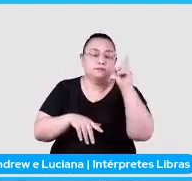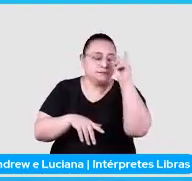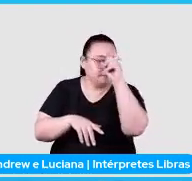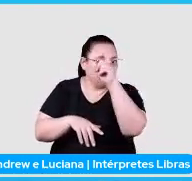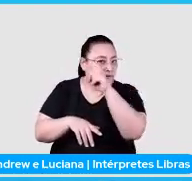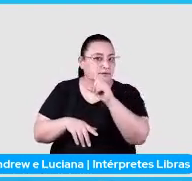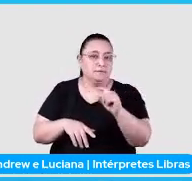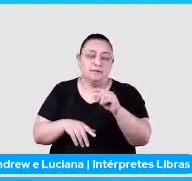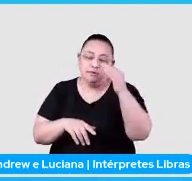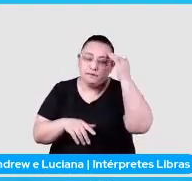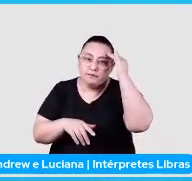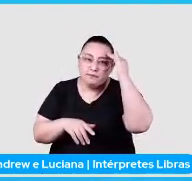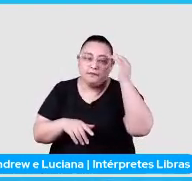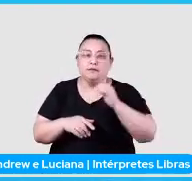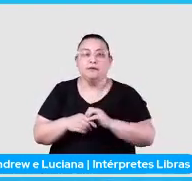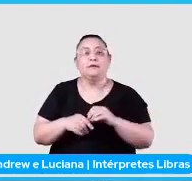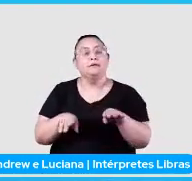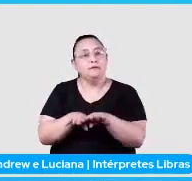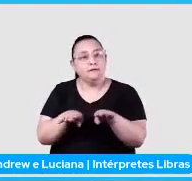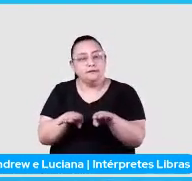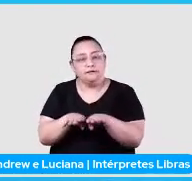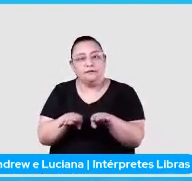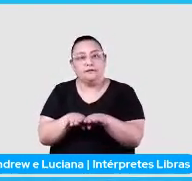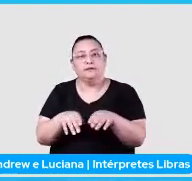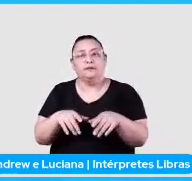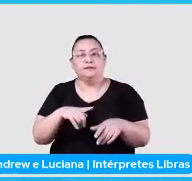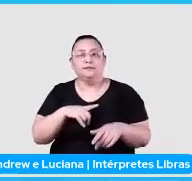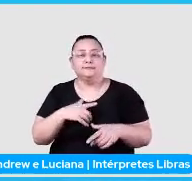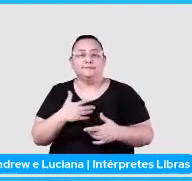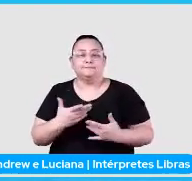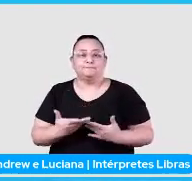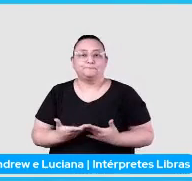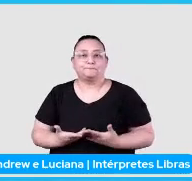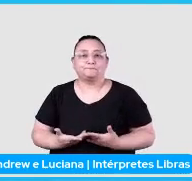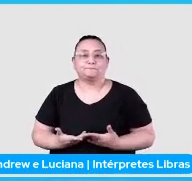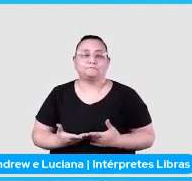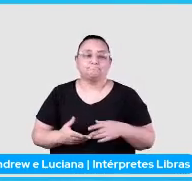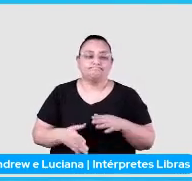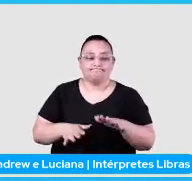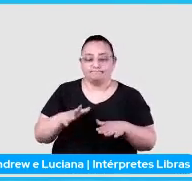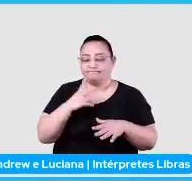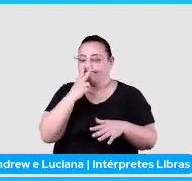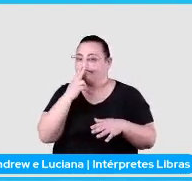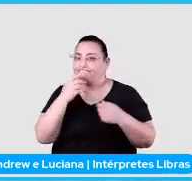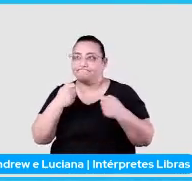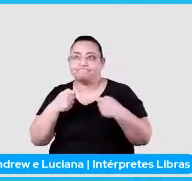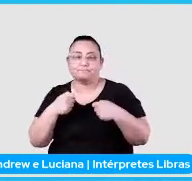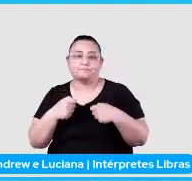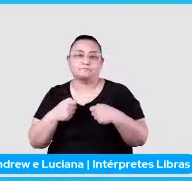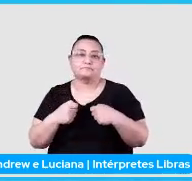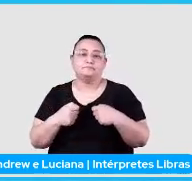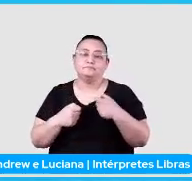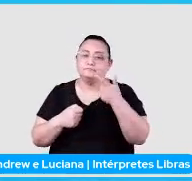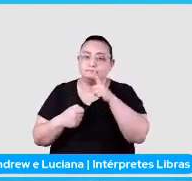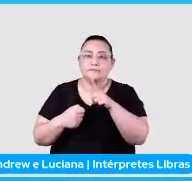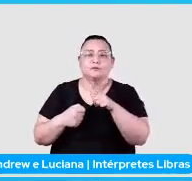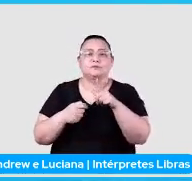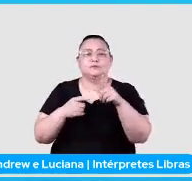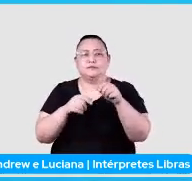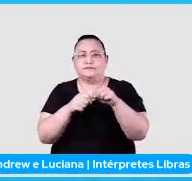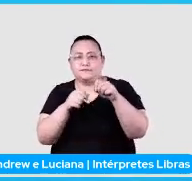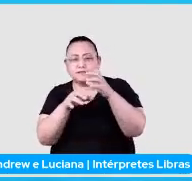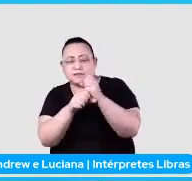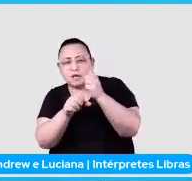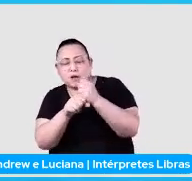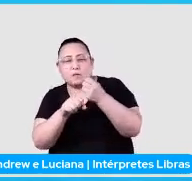pouquinho de entender e além disso, a gente meio que precisa, né? Para computar, para calcular,